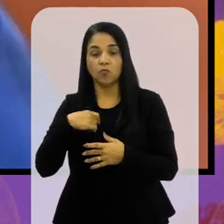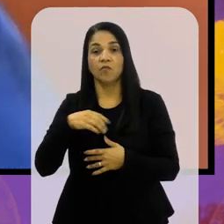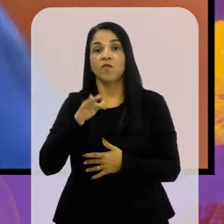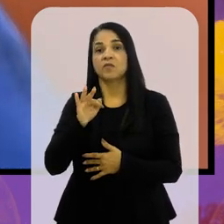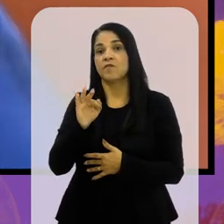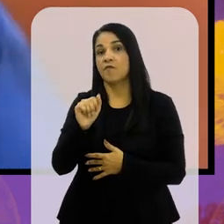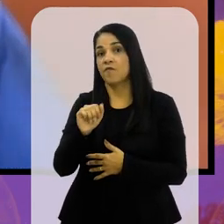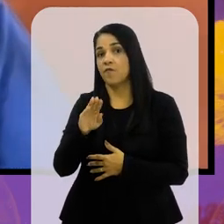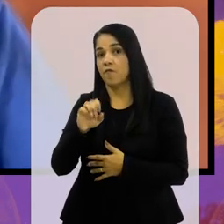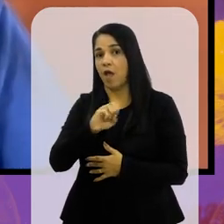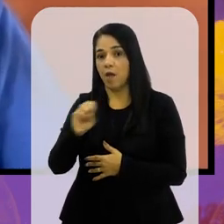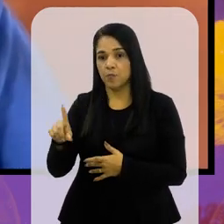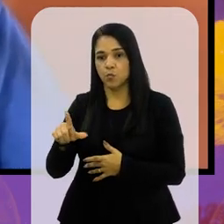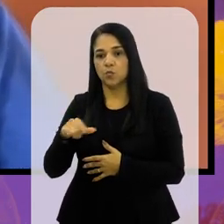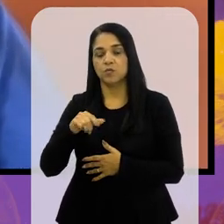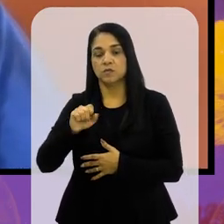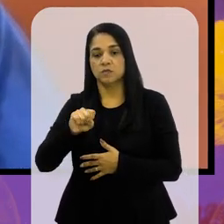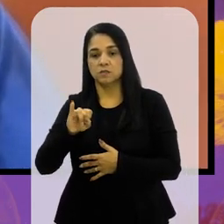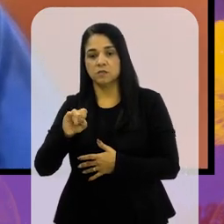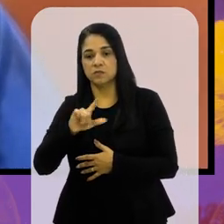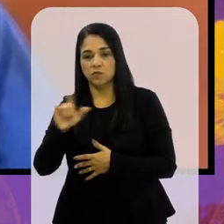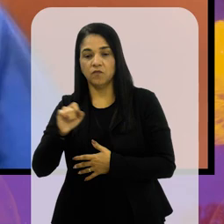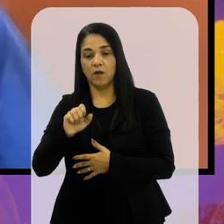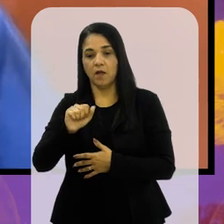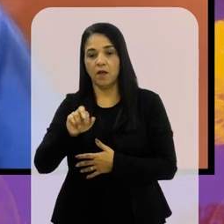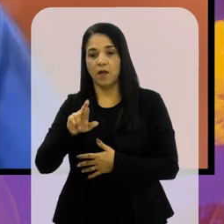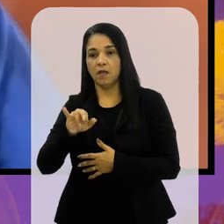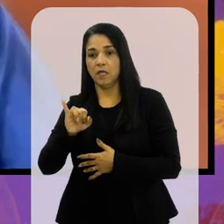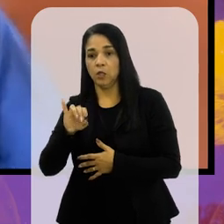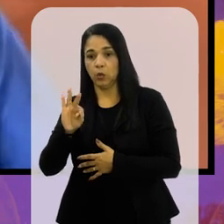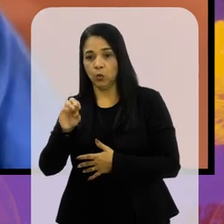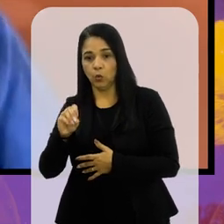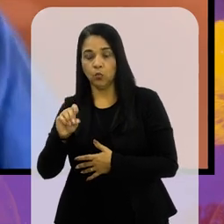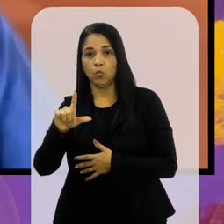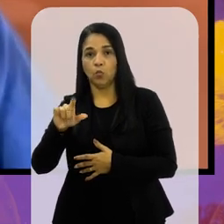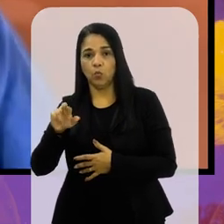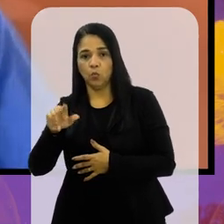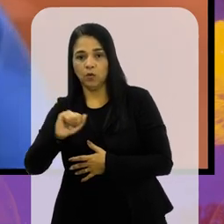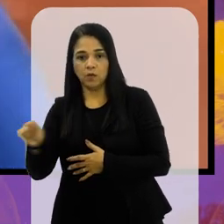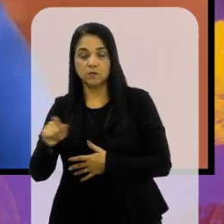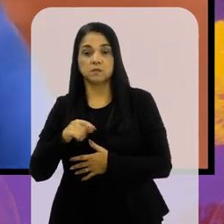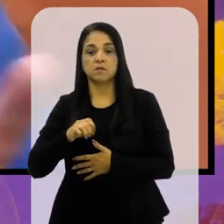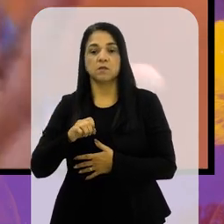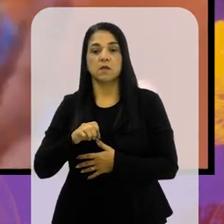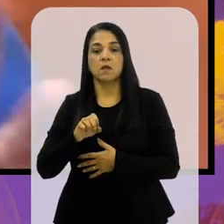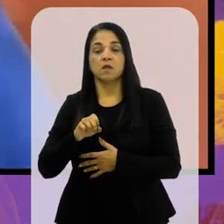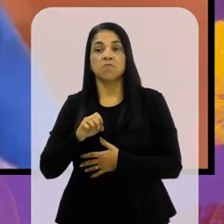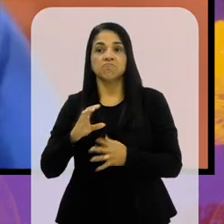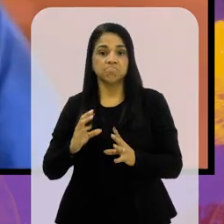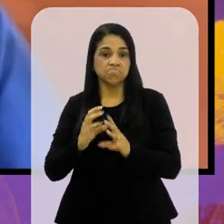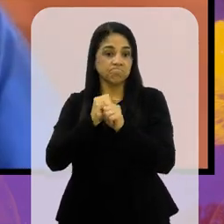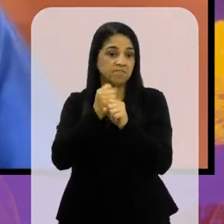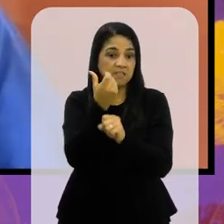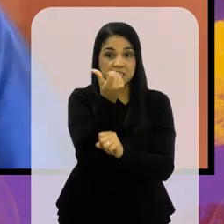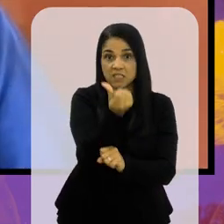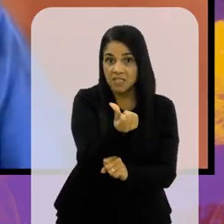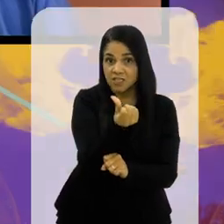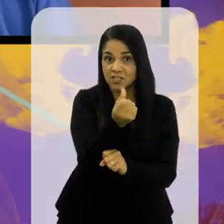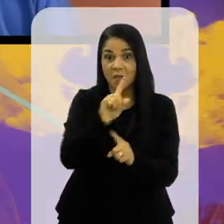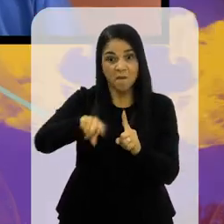Fabrício Bruno e levou o Ayrton Lucas. Mais dois, seis. Vou colocar só esses dois aí, seis.